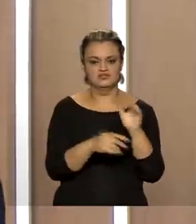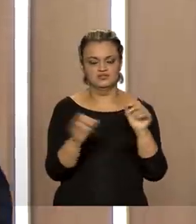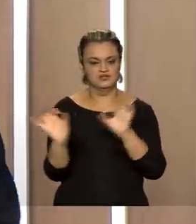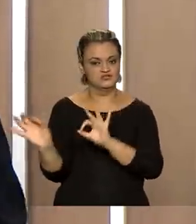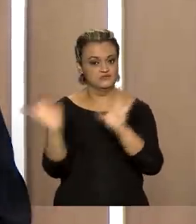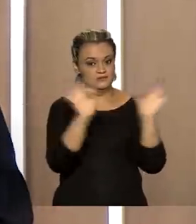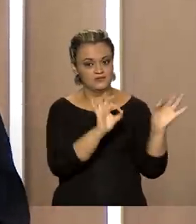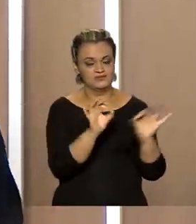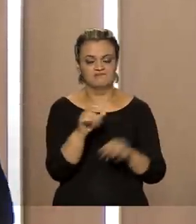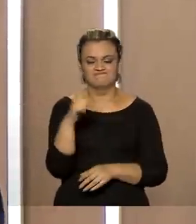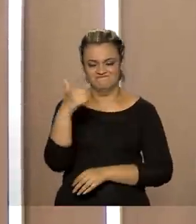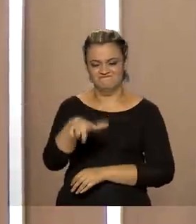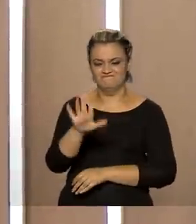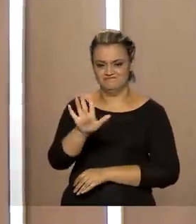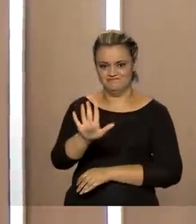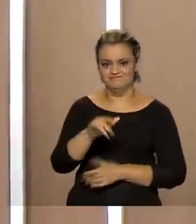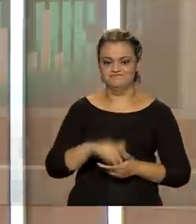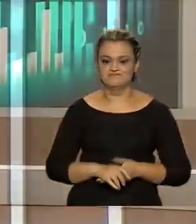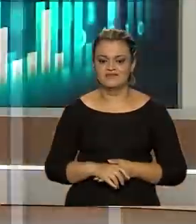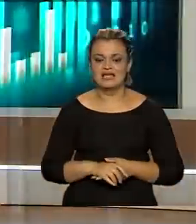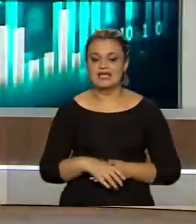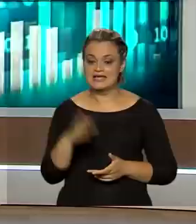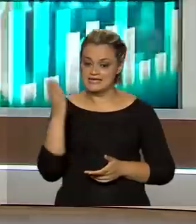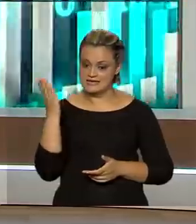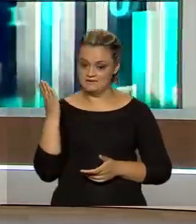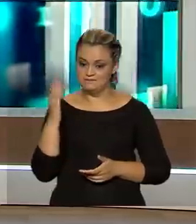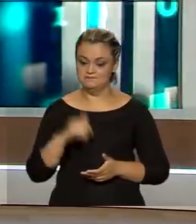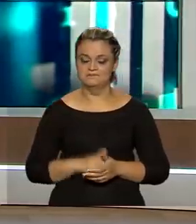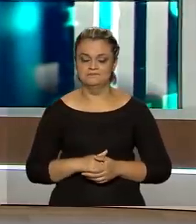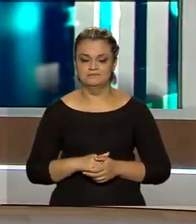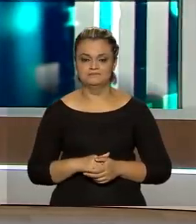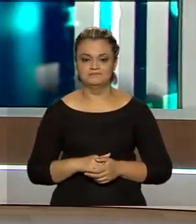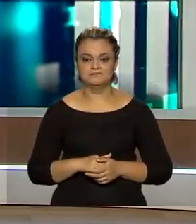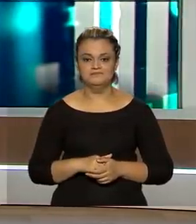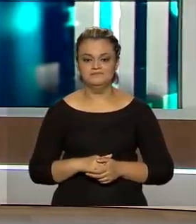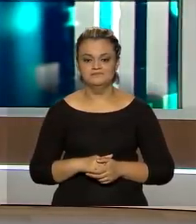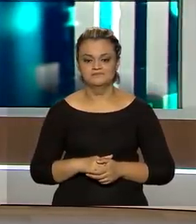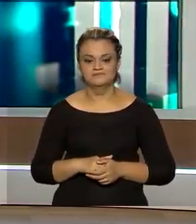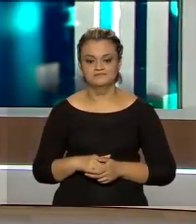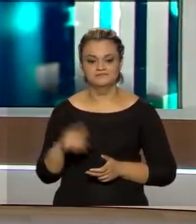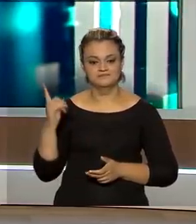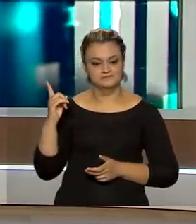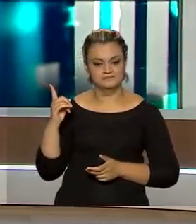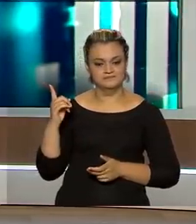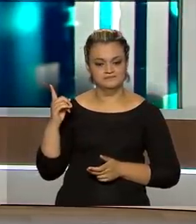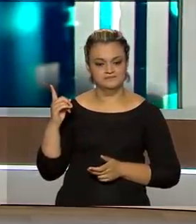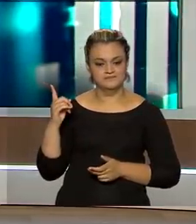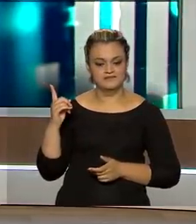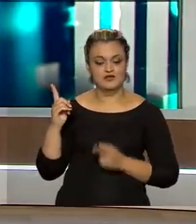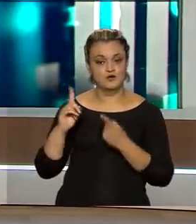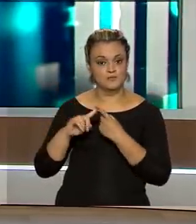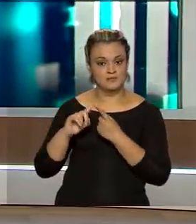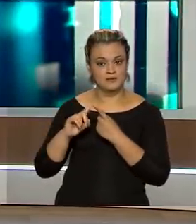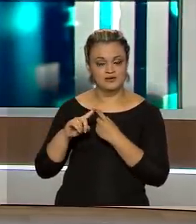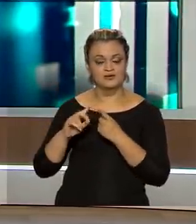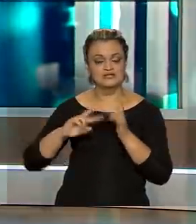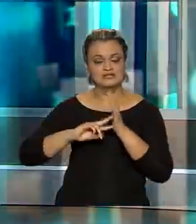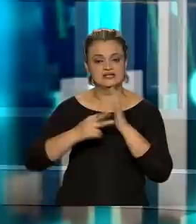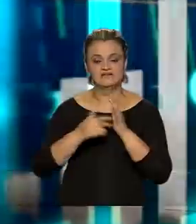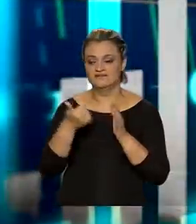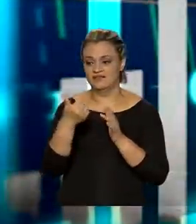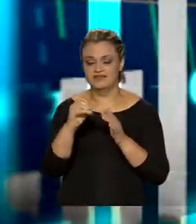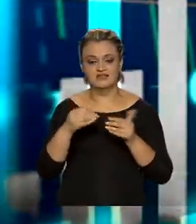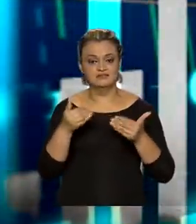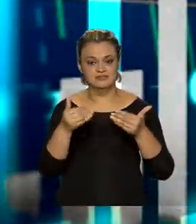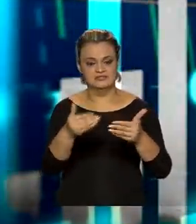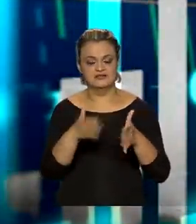também na arte que está aqui presente. E esses programas são o Programa de Crescimento Verde, que envolve 10 ministérios, eu